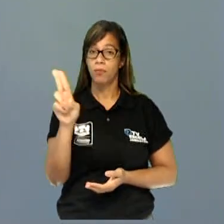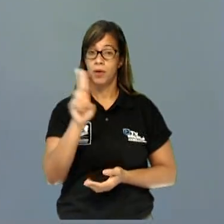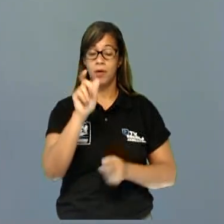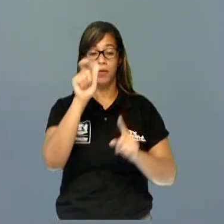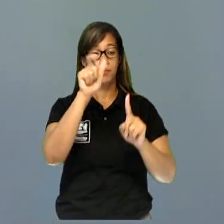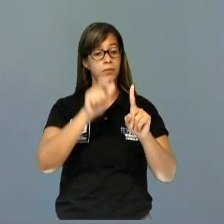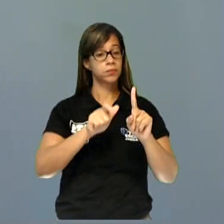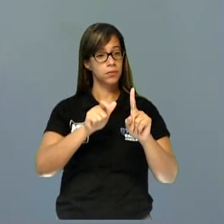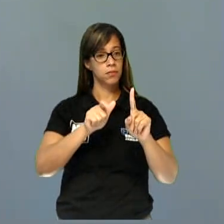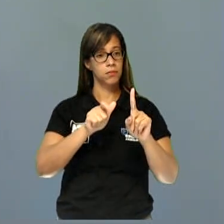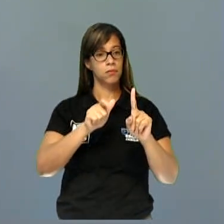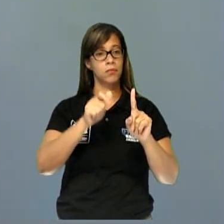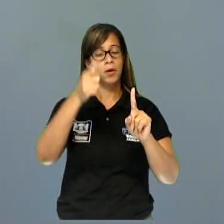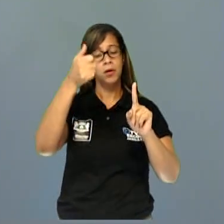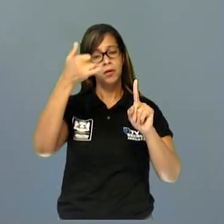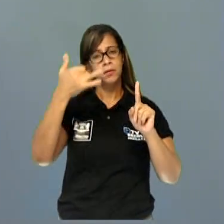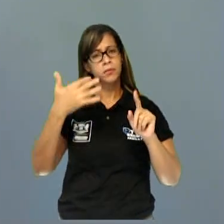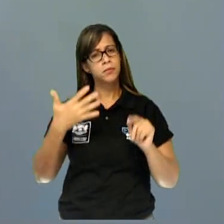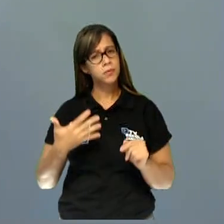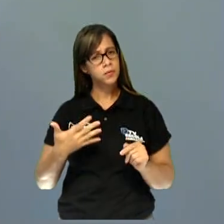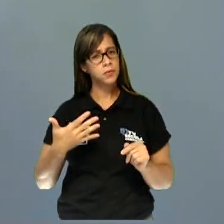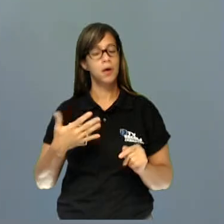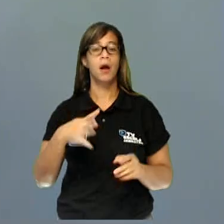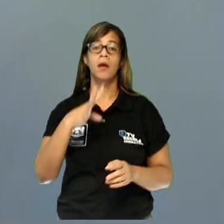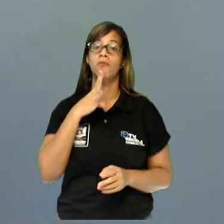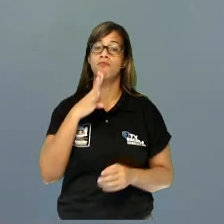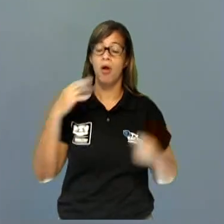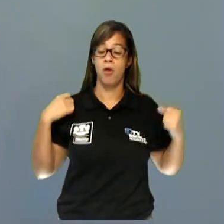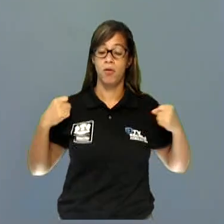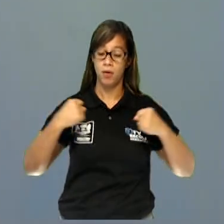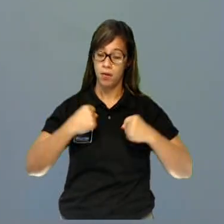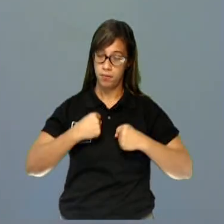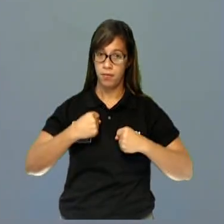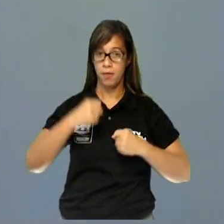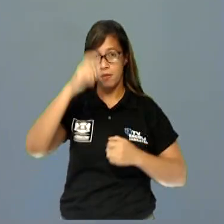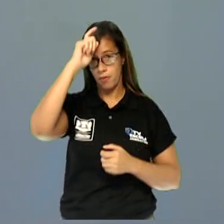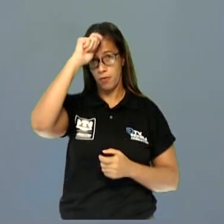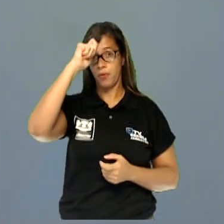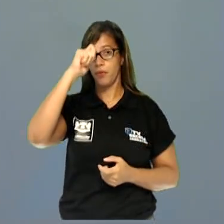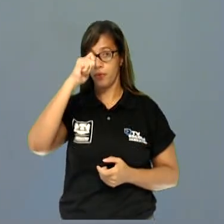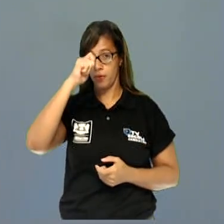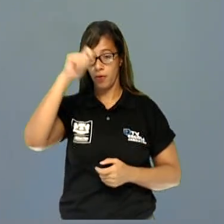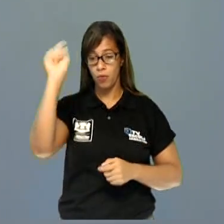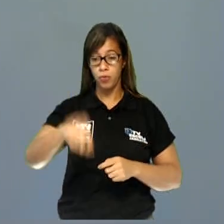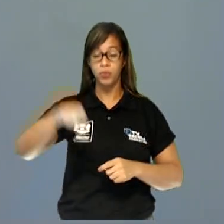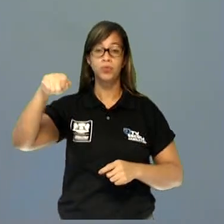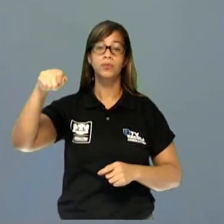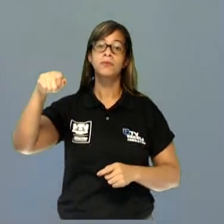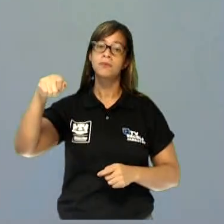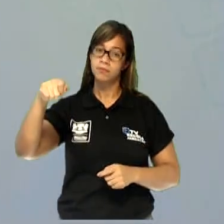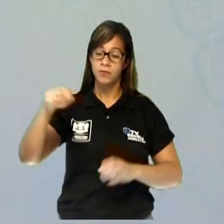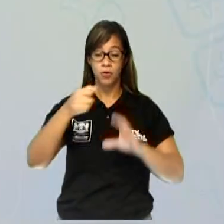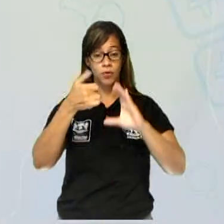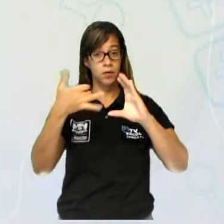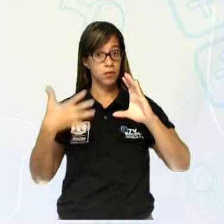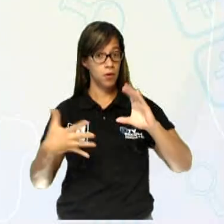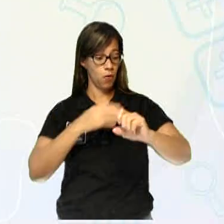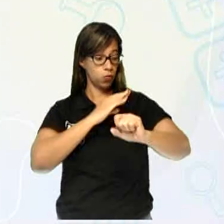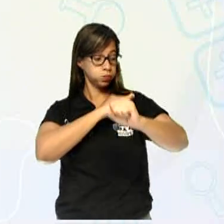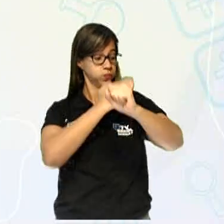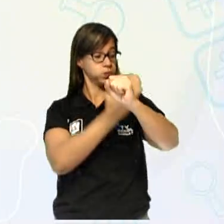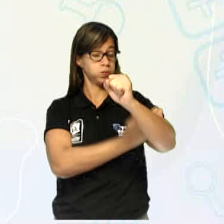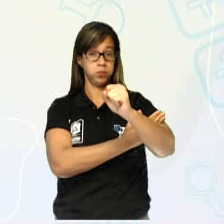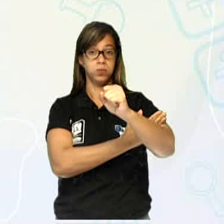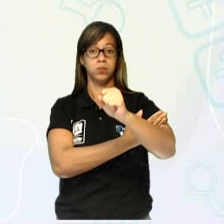dizendo que ele é conhecido por seu chapéu, sua jaqueta, seu chicote, suas características. Ele é forte, ele é